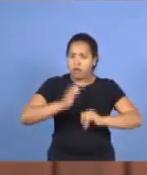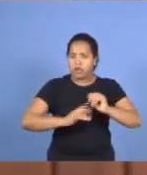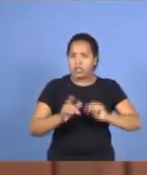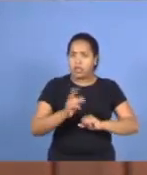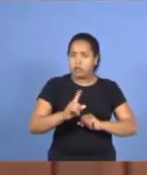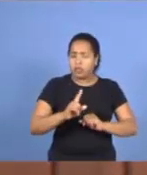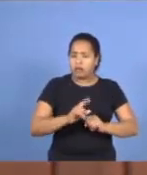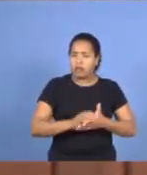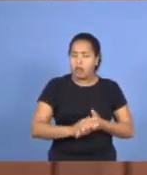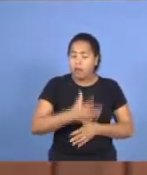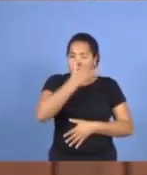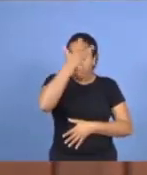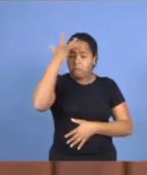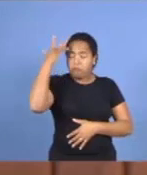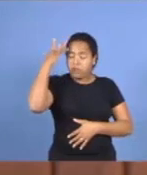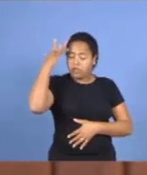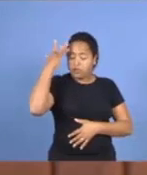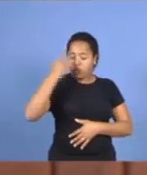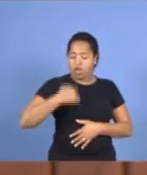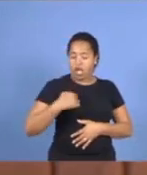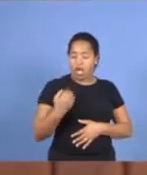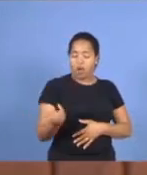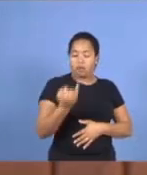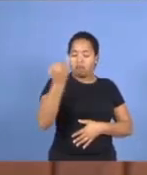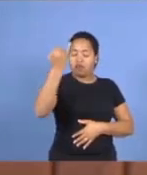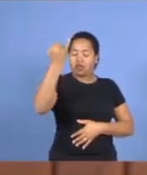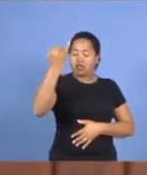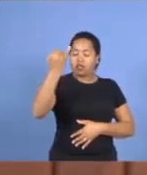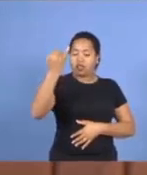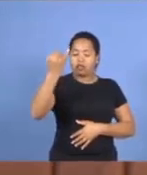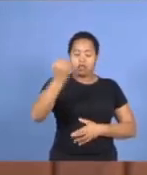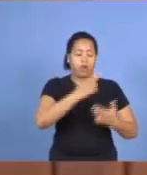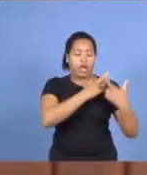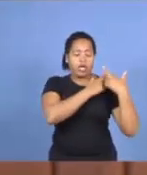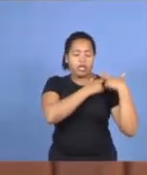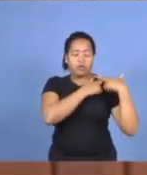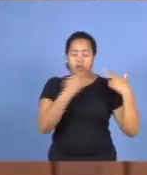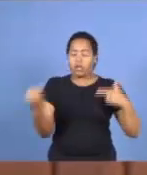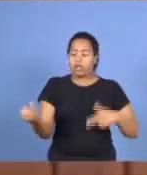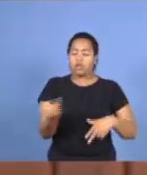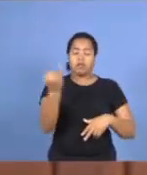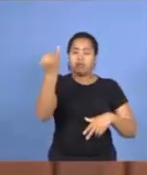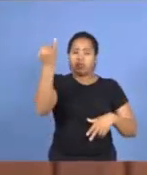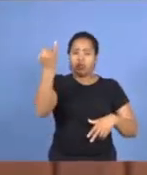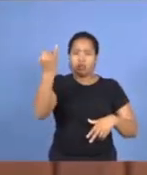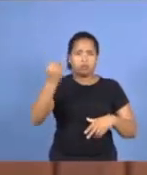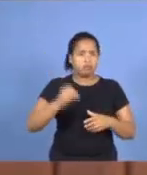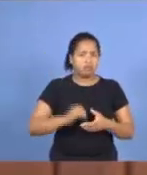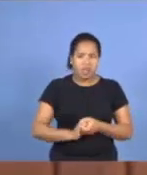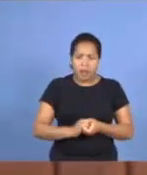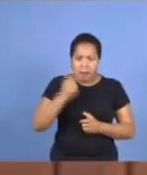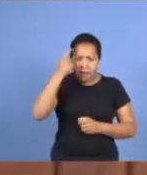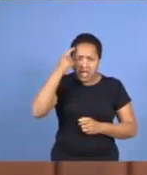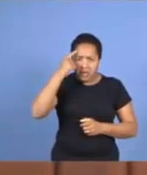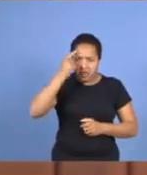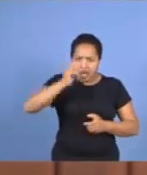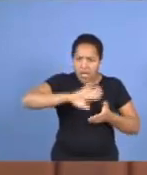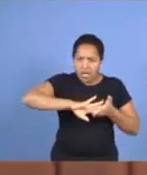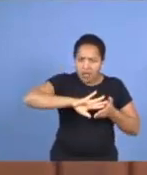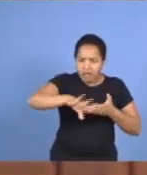sentido. Mas pessoas que se julgam importantes, Não. E se acham que estão fora da lei. Todo mundo está na lei, mas eles não.